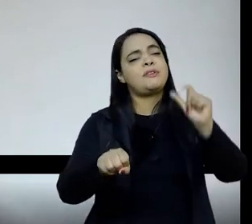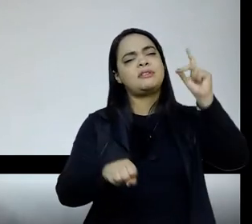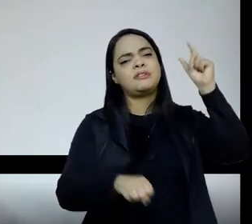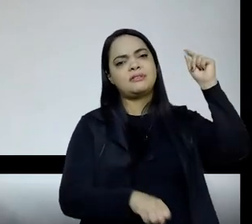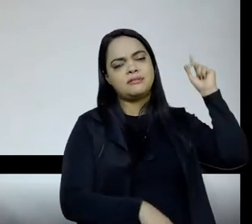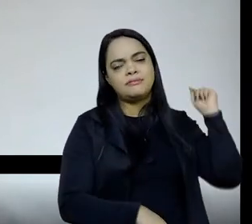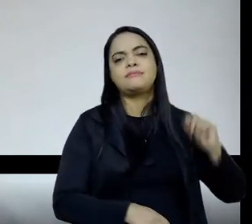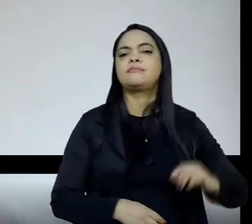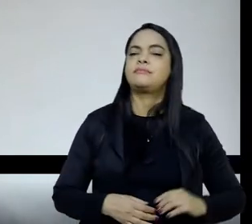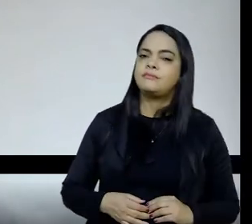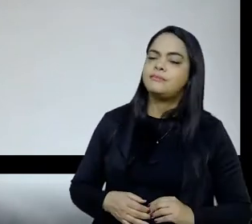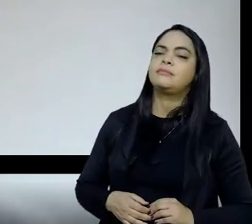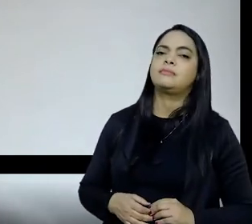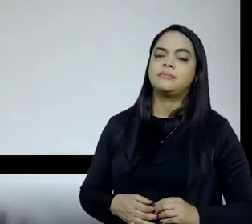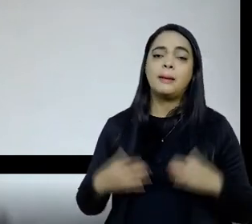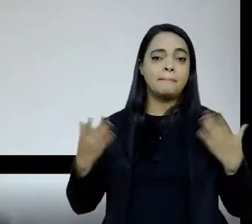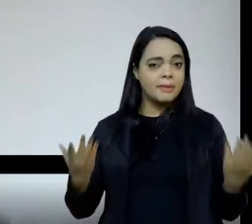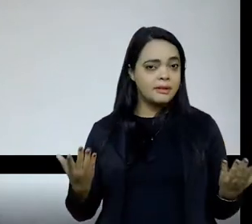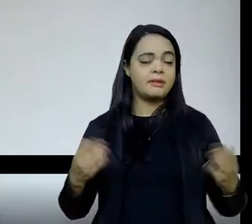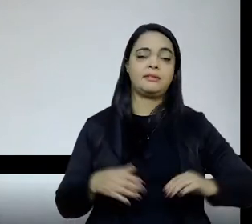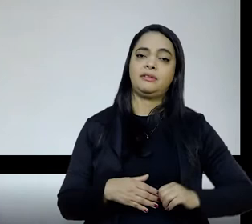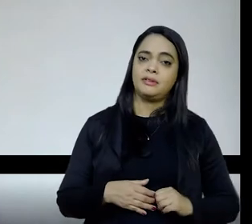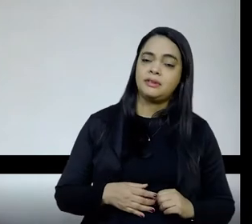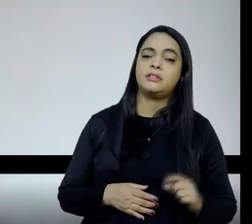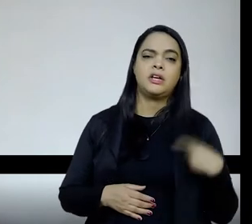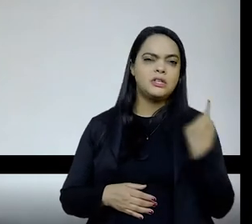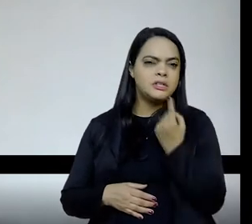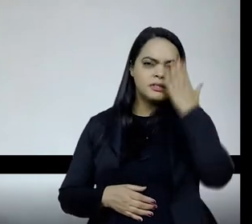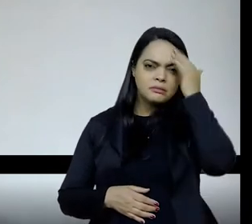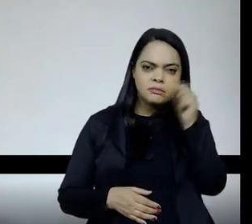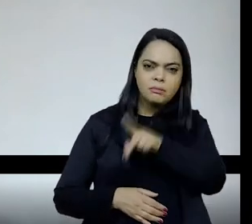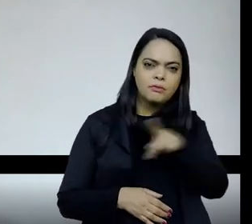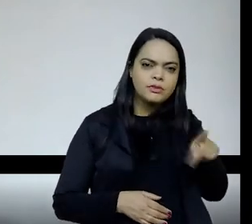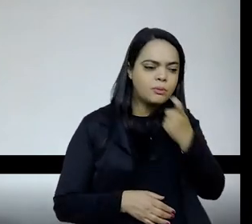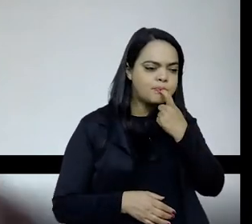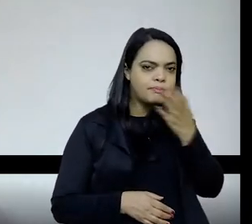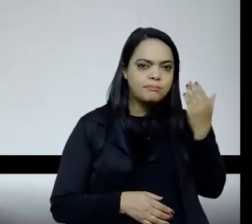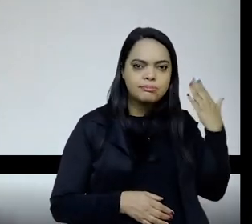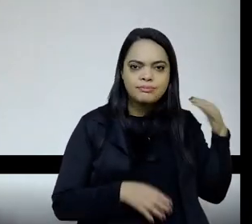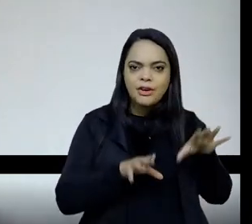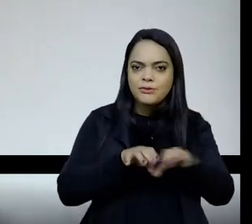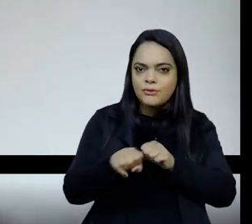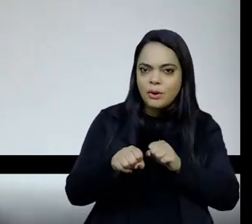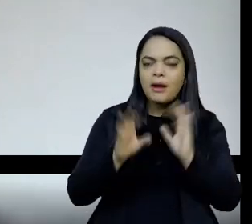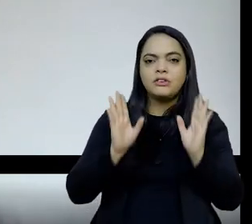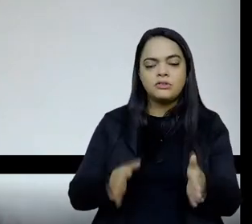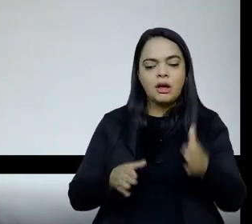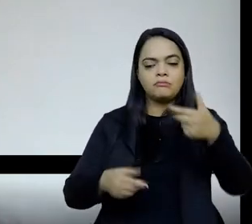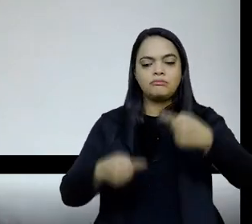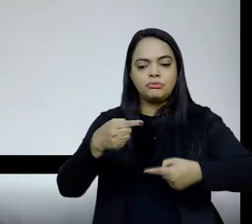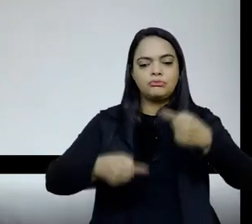anos, então, mesmo considerando essas que têm formação inicial recente, em que a discussão sobre gênero está